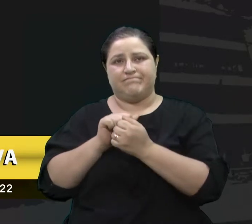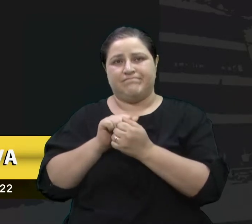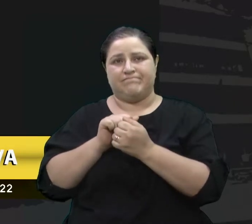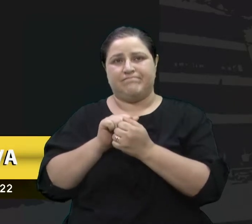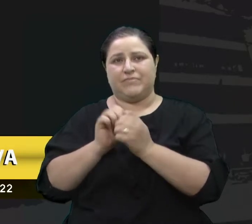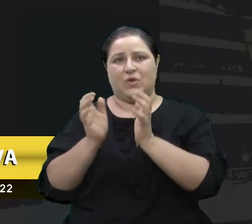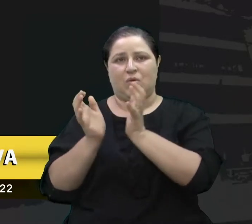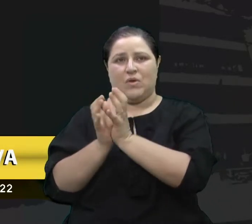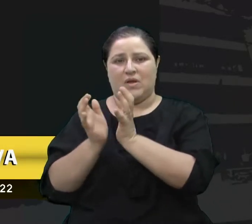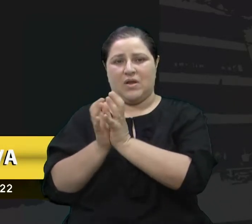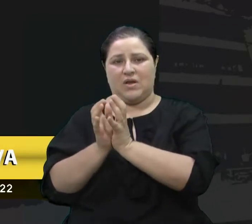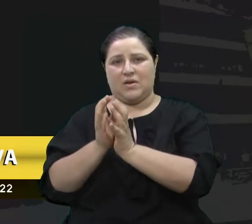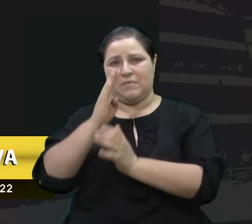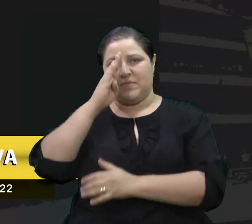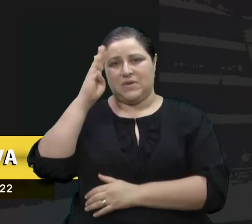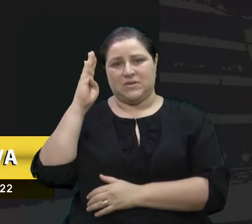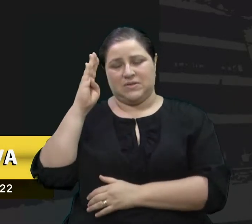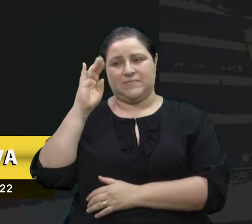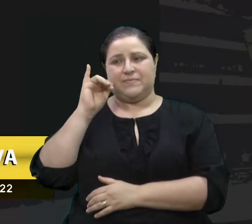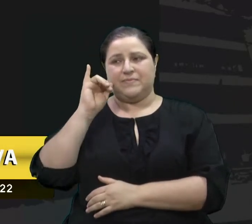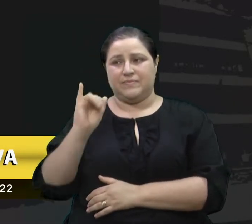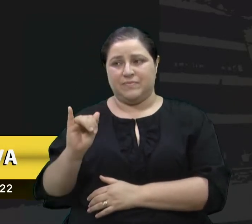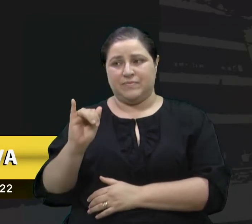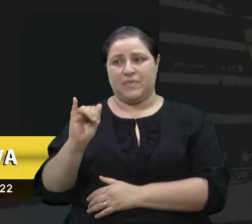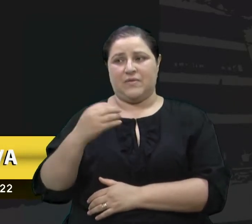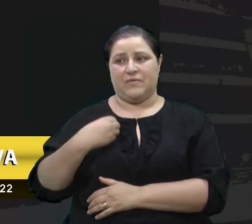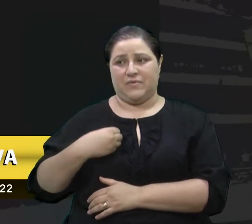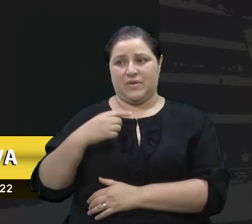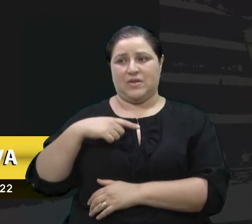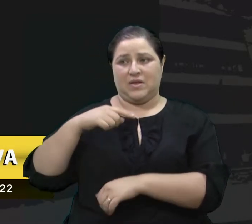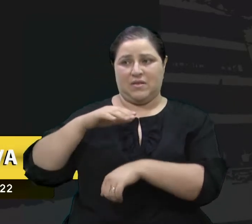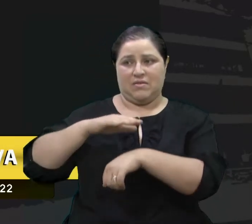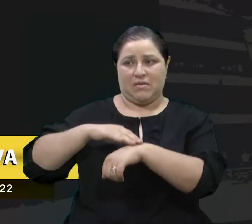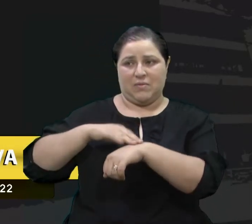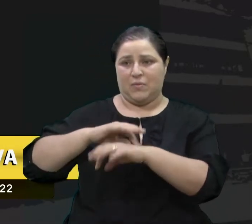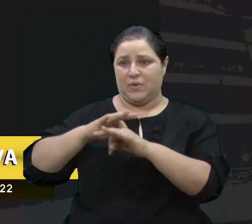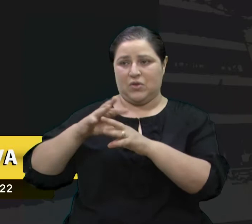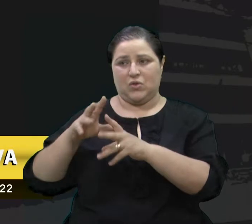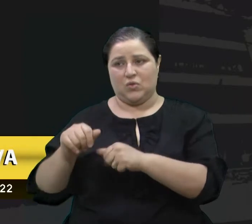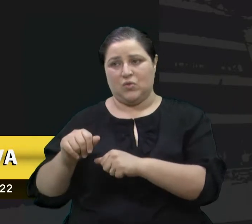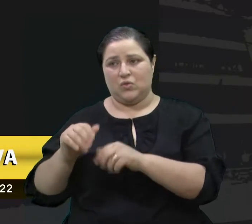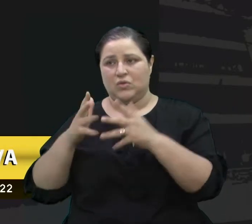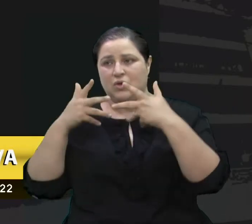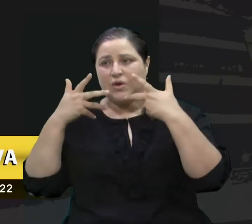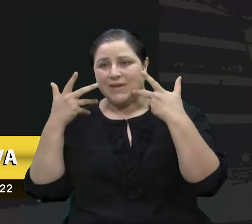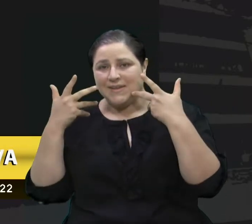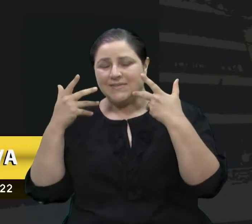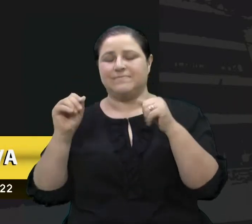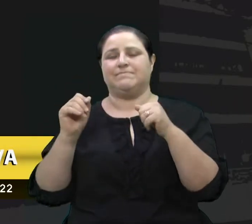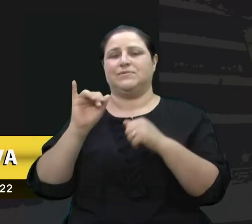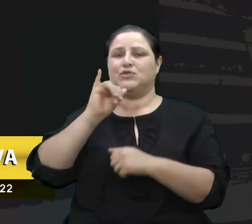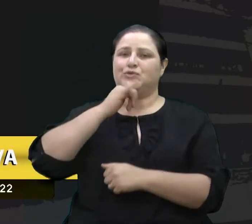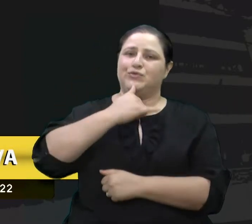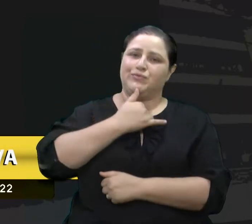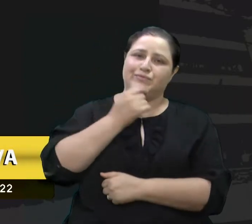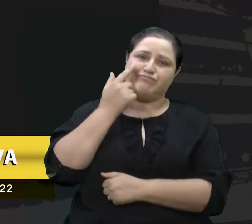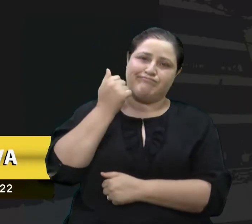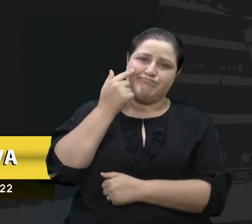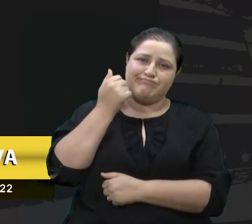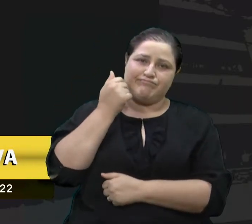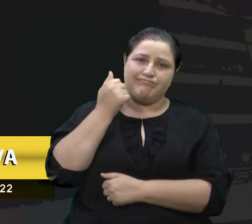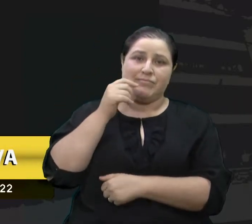vida, Bressan, há tempo para tudo. Há tempo para sorrir, há tempo para chorar, há tempo do